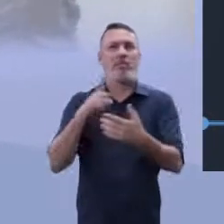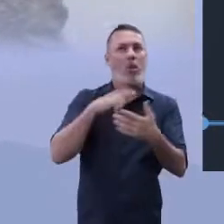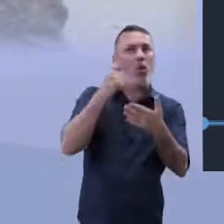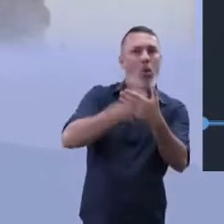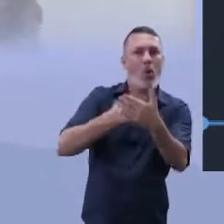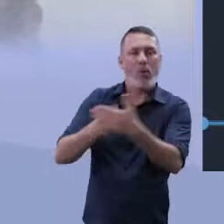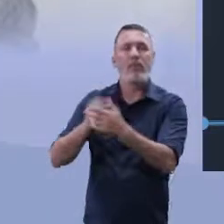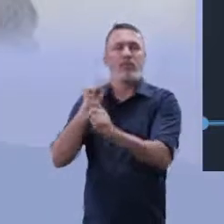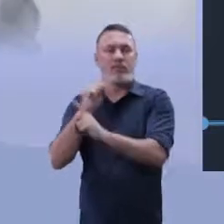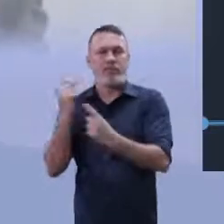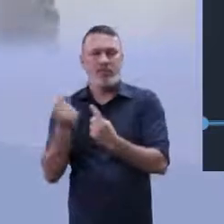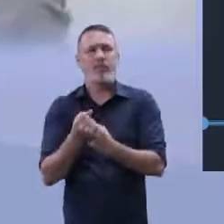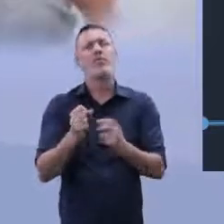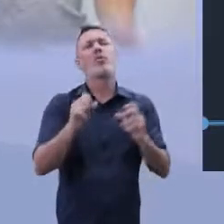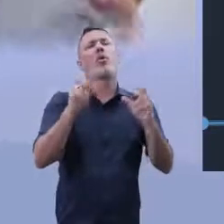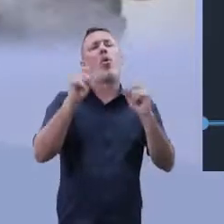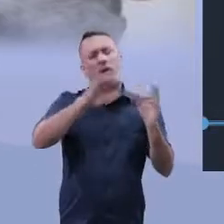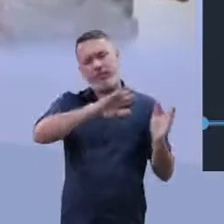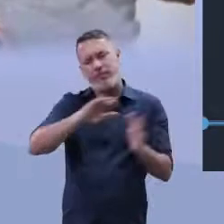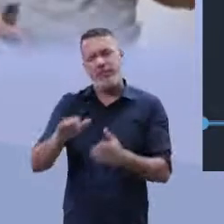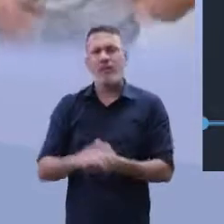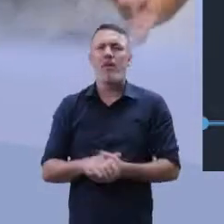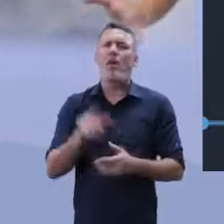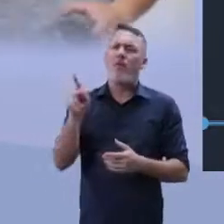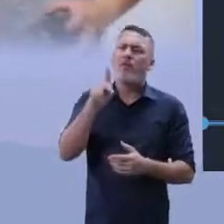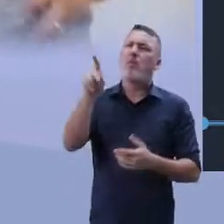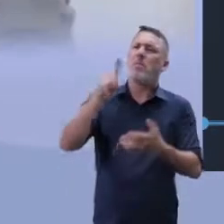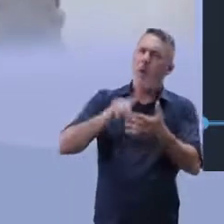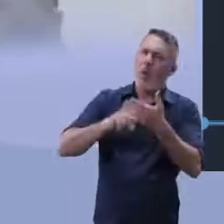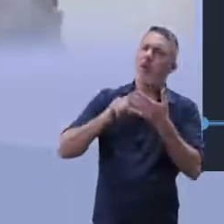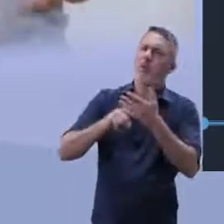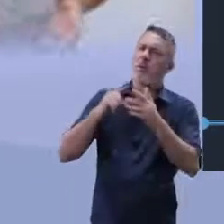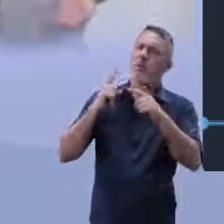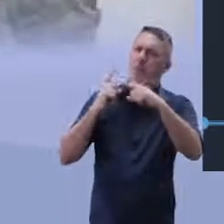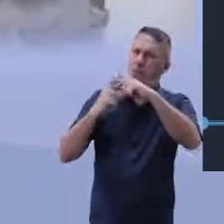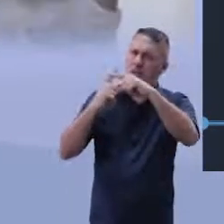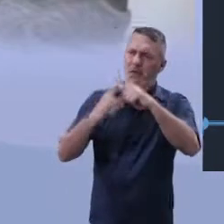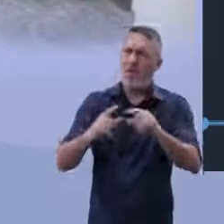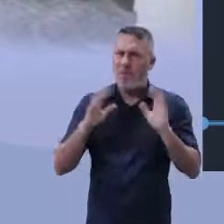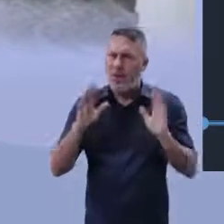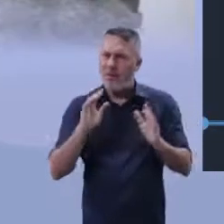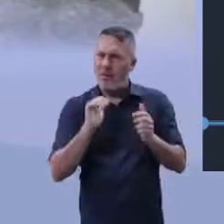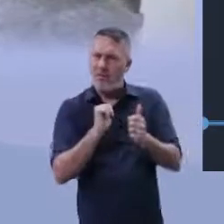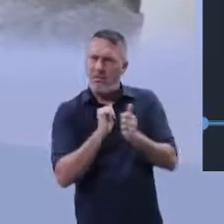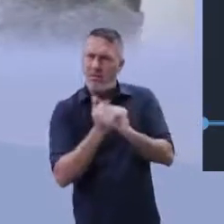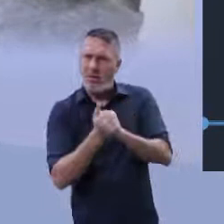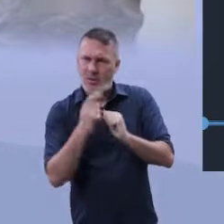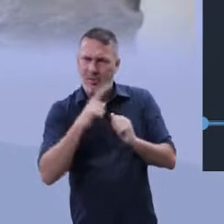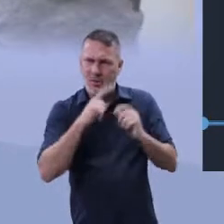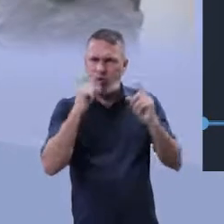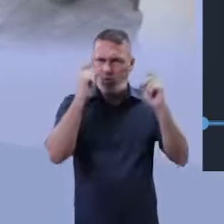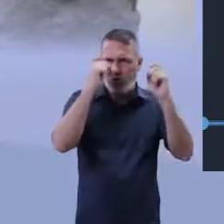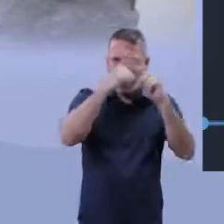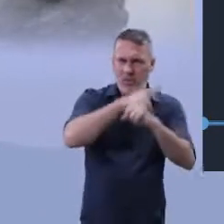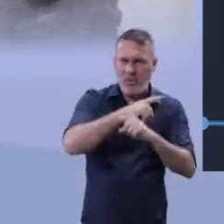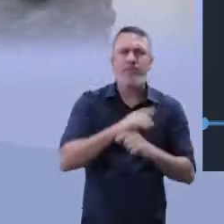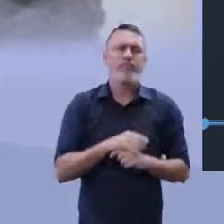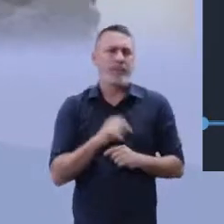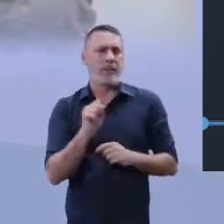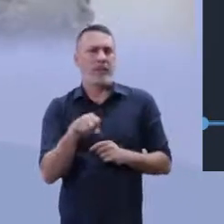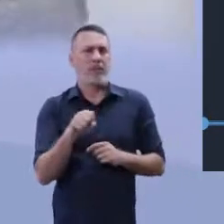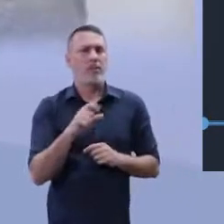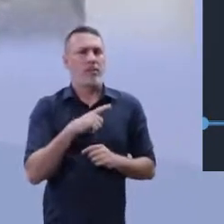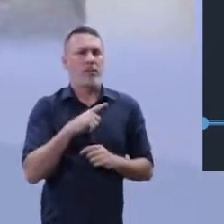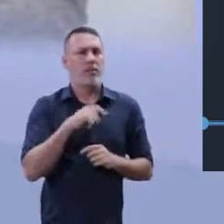Só que, professor, você apresentou aí todos os pontos positivos, aquelas coisas e tal, mas eu tenho alguma coisa assim. As dificuldades? Sim.